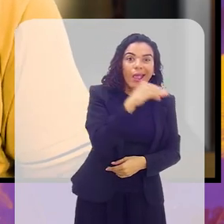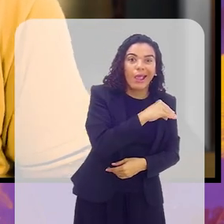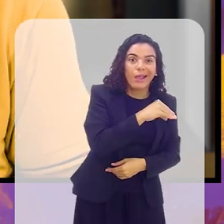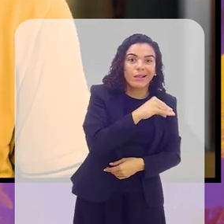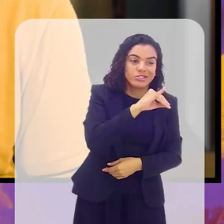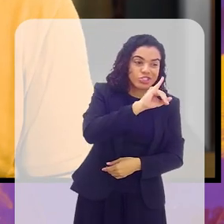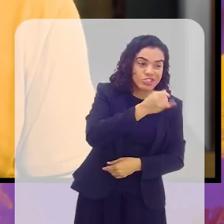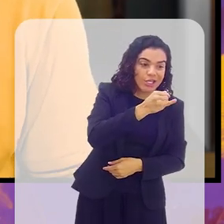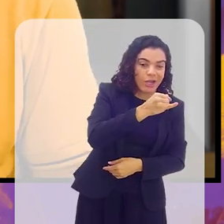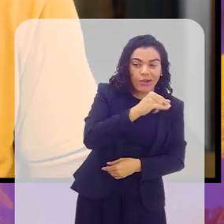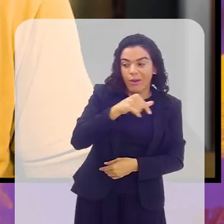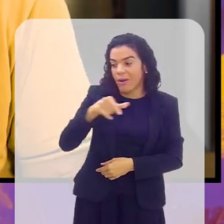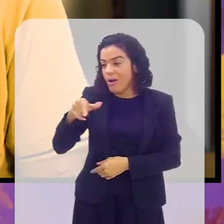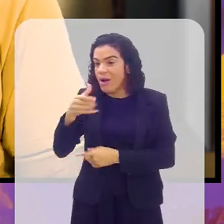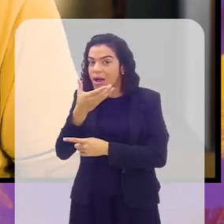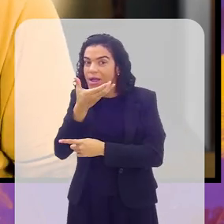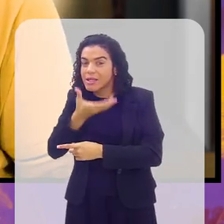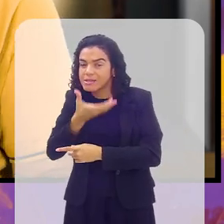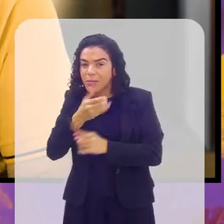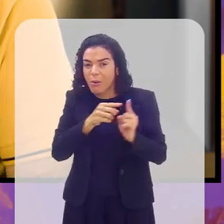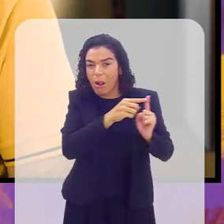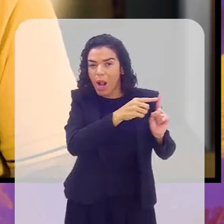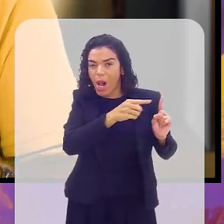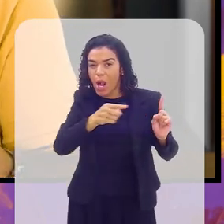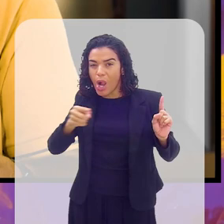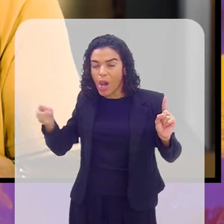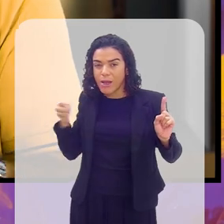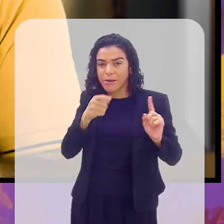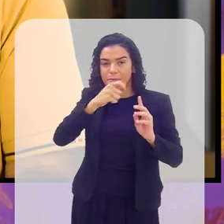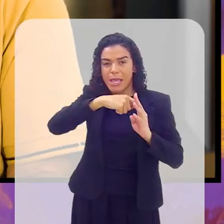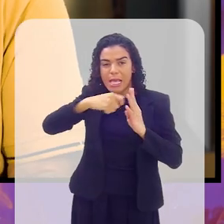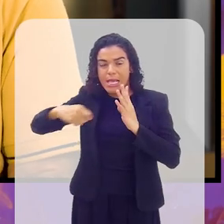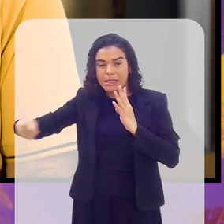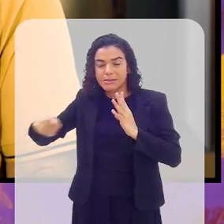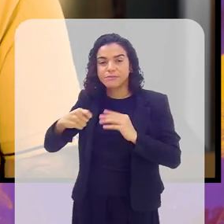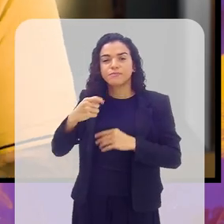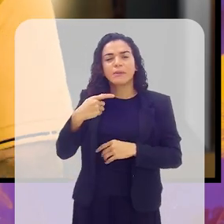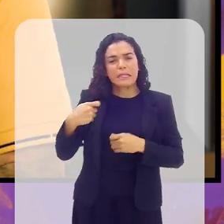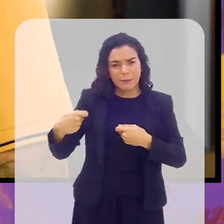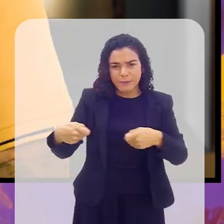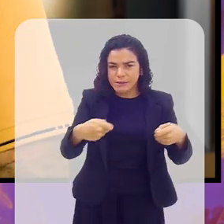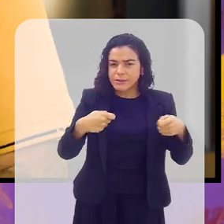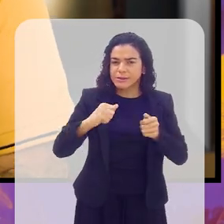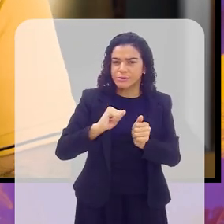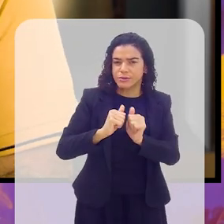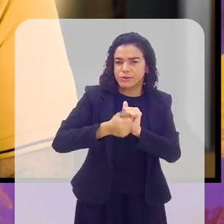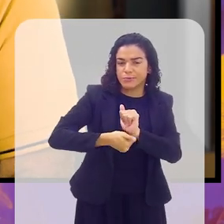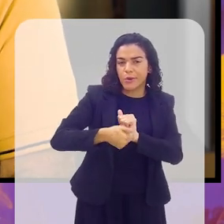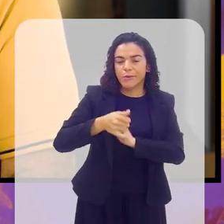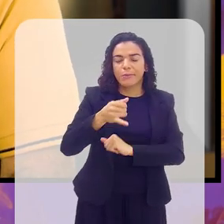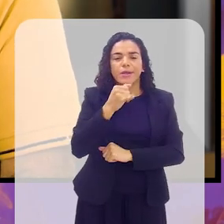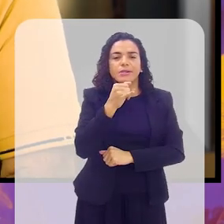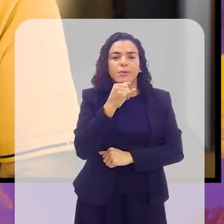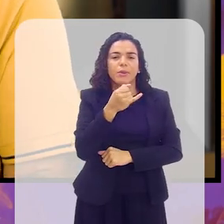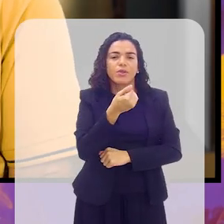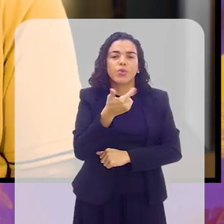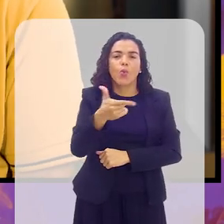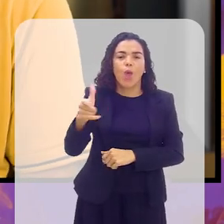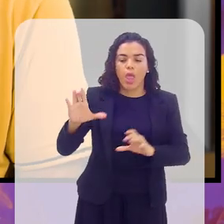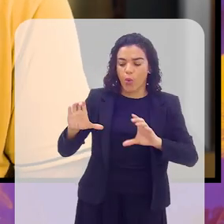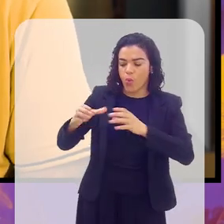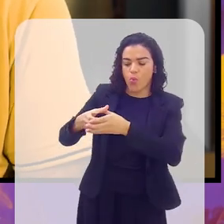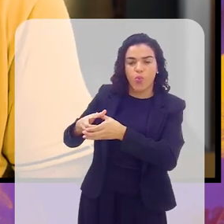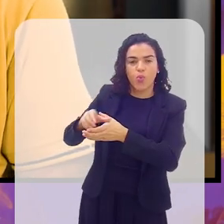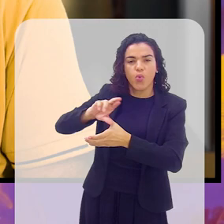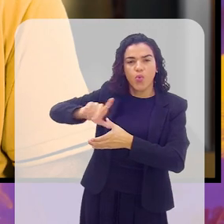quente de janeiro a dezembro. Mas a necessidade de um esporte que não seja indoor,